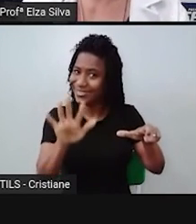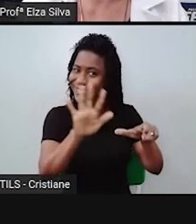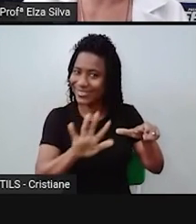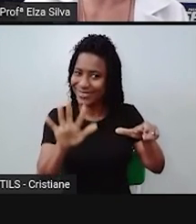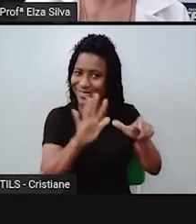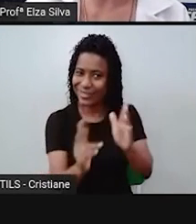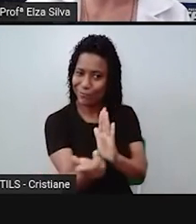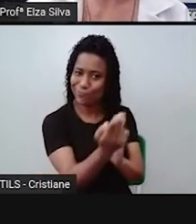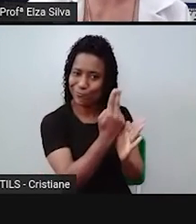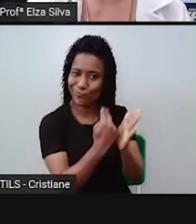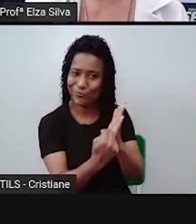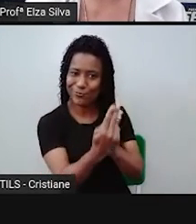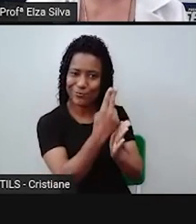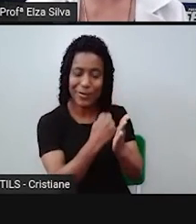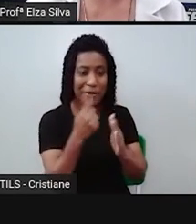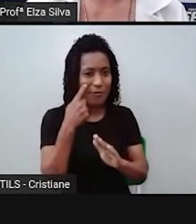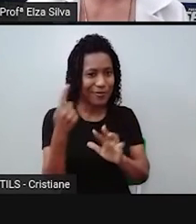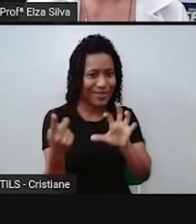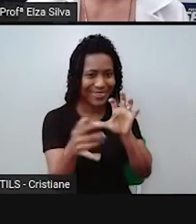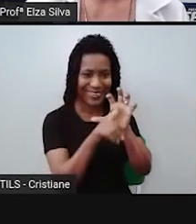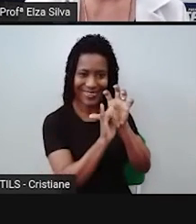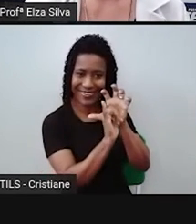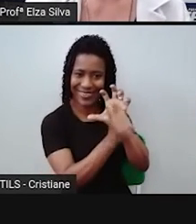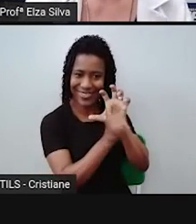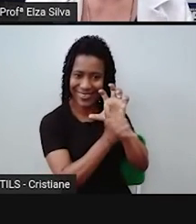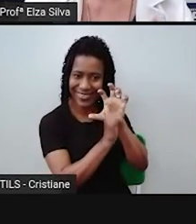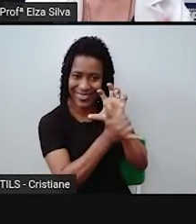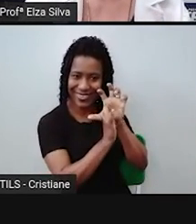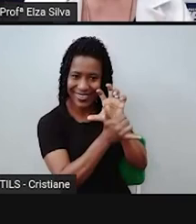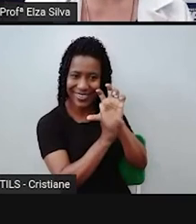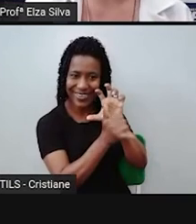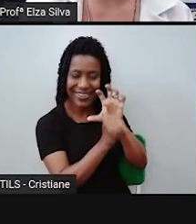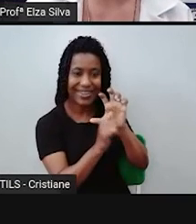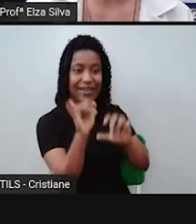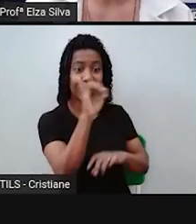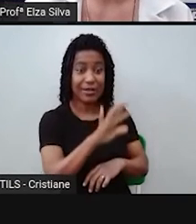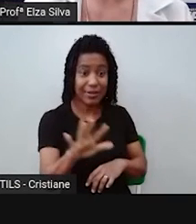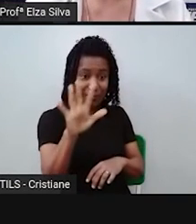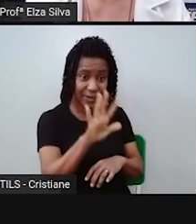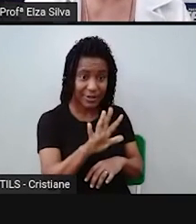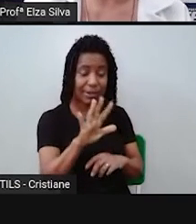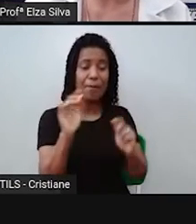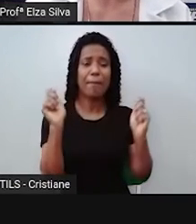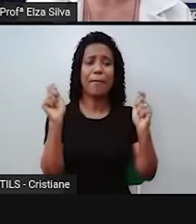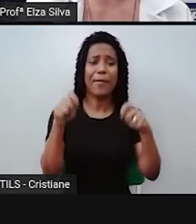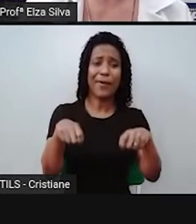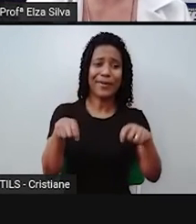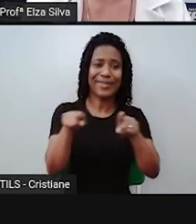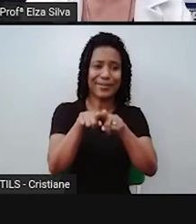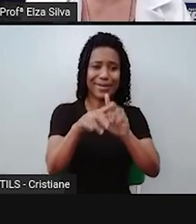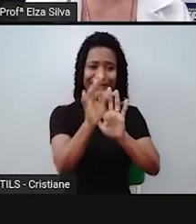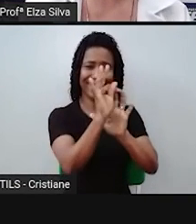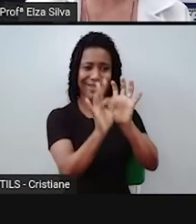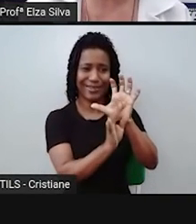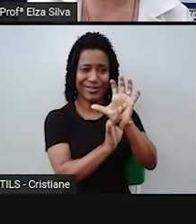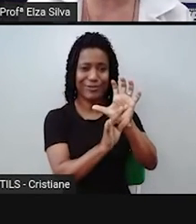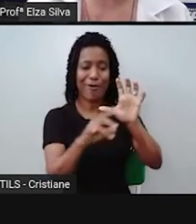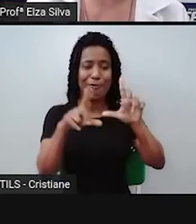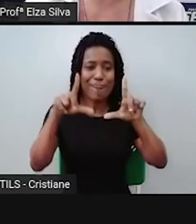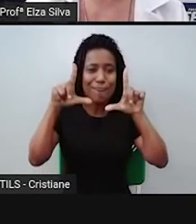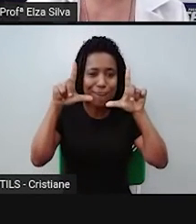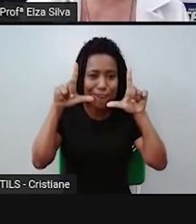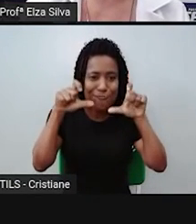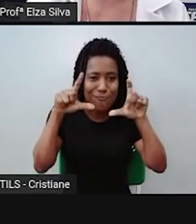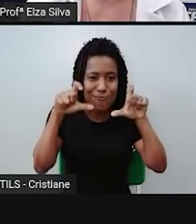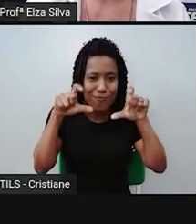como nós vimos a fábula ilustrada, você pode fazer uma foto do seu texto, com as ilustrações